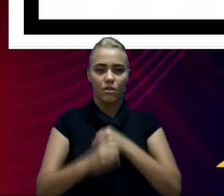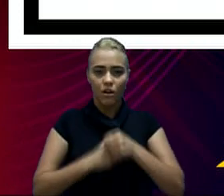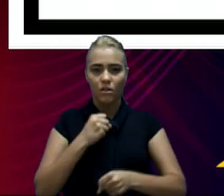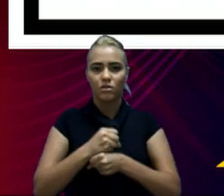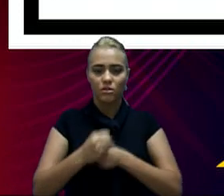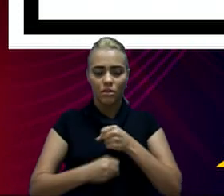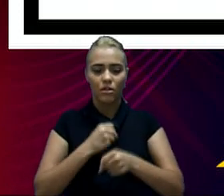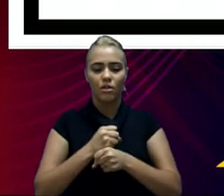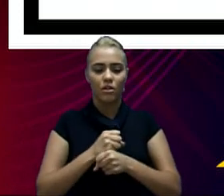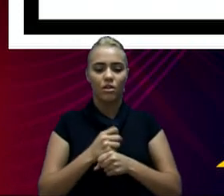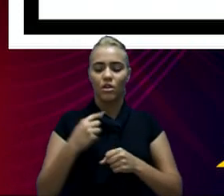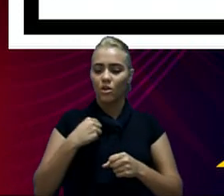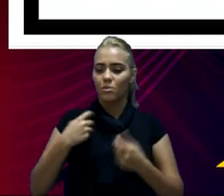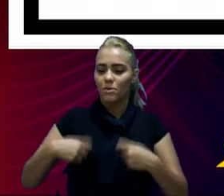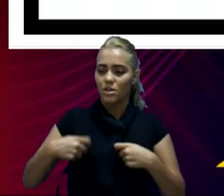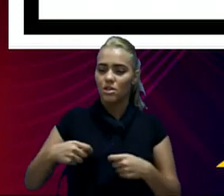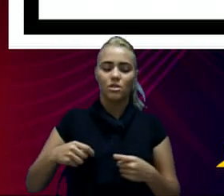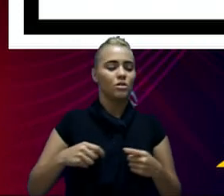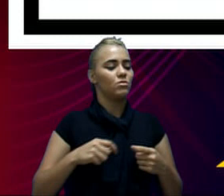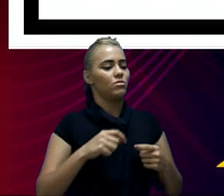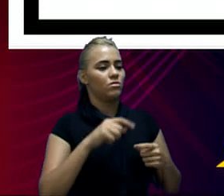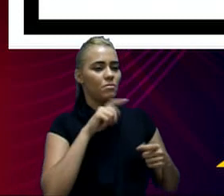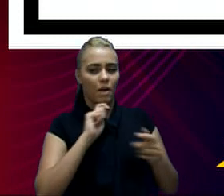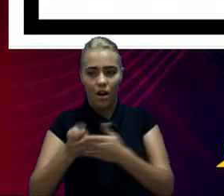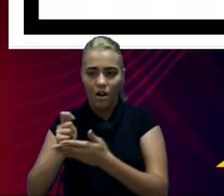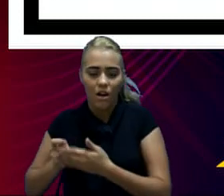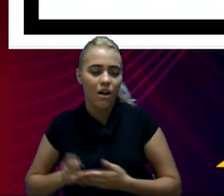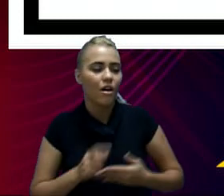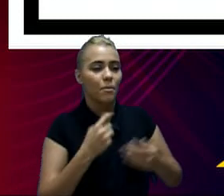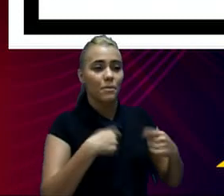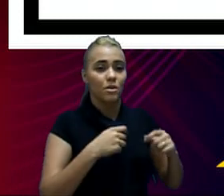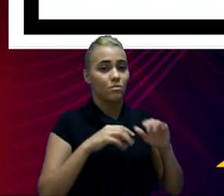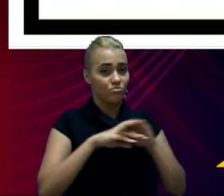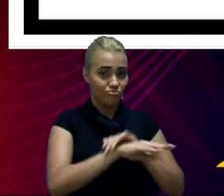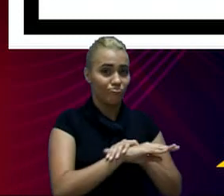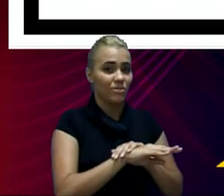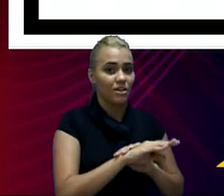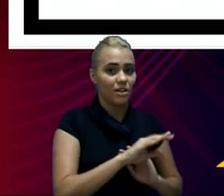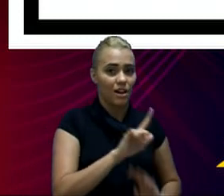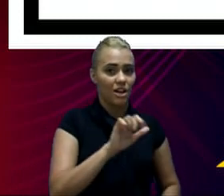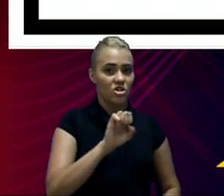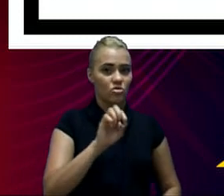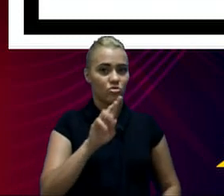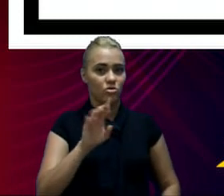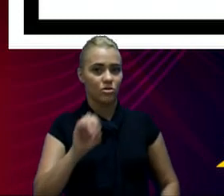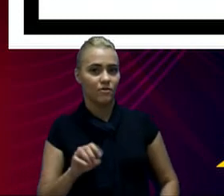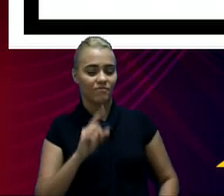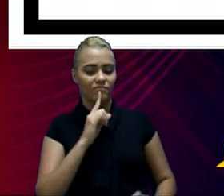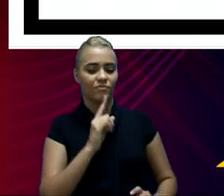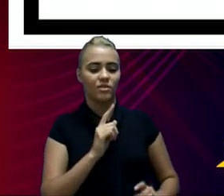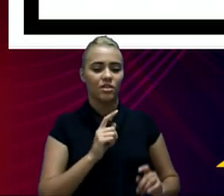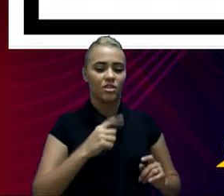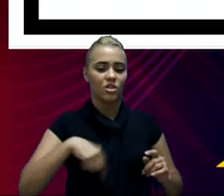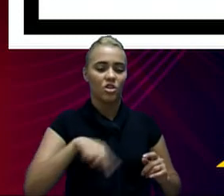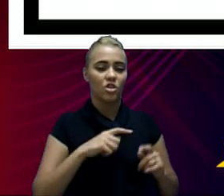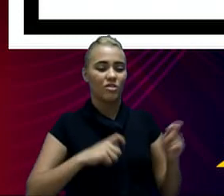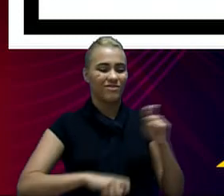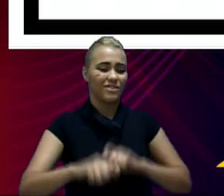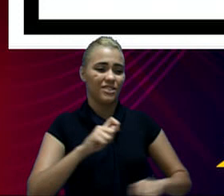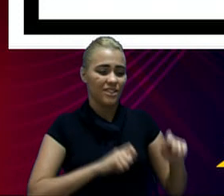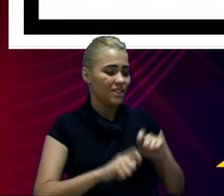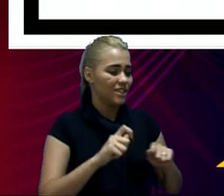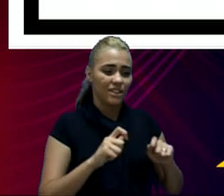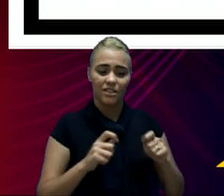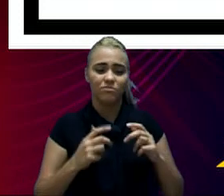Importante que se tenha lastro financeiro para cobri-las, porque, senão, a administração fica afadada a cobrir